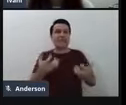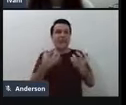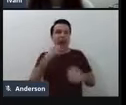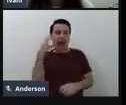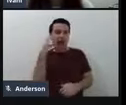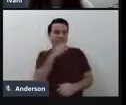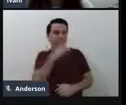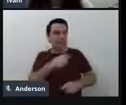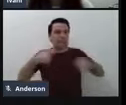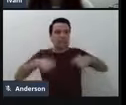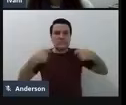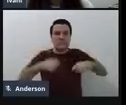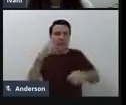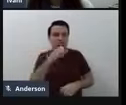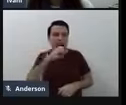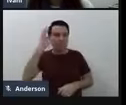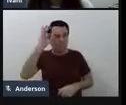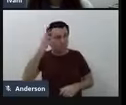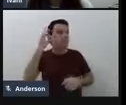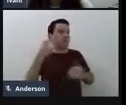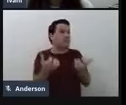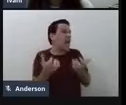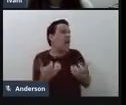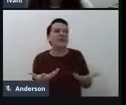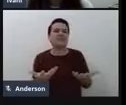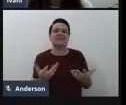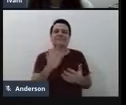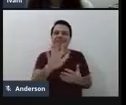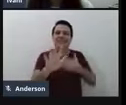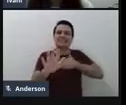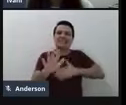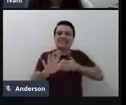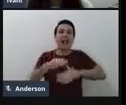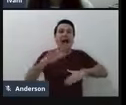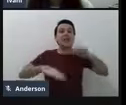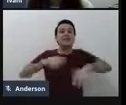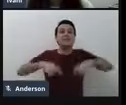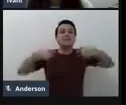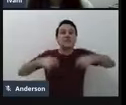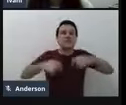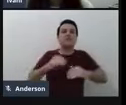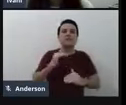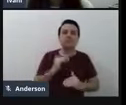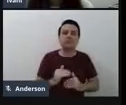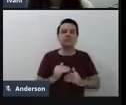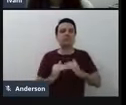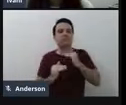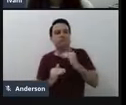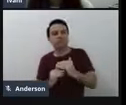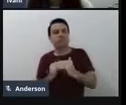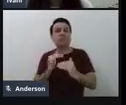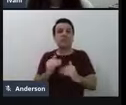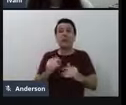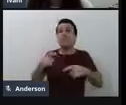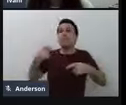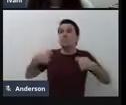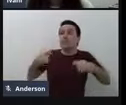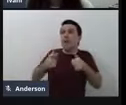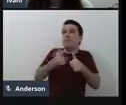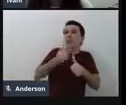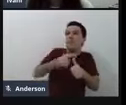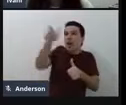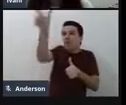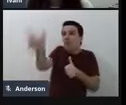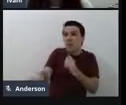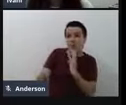tem dificuldade de entender que é um passo de cada vez, precisa conhecer o sujeito, a gente vai construir juntos, porque